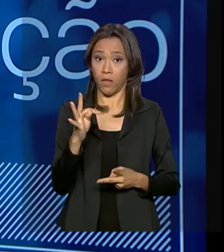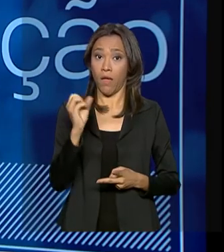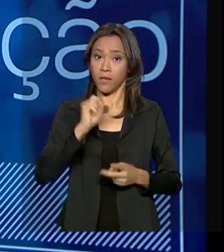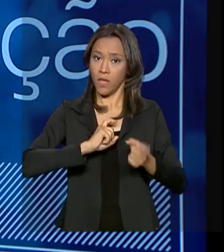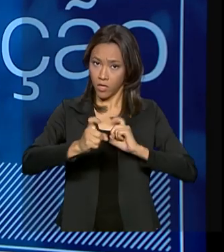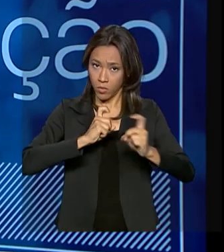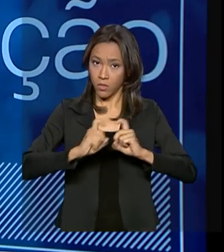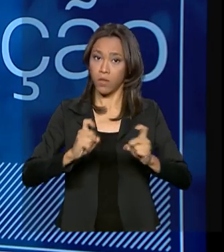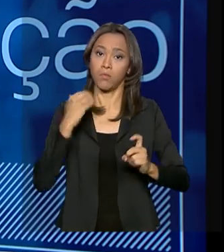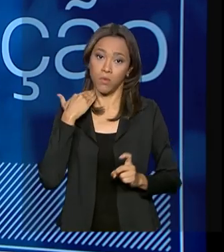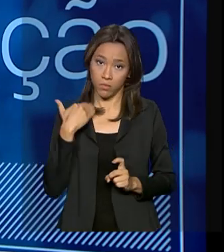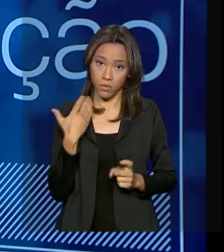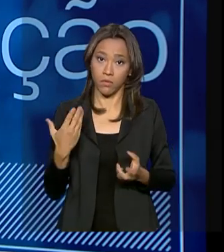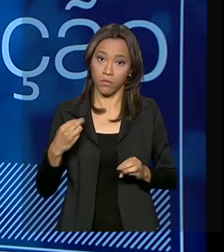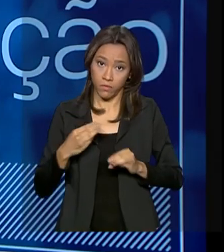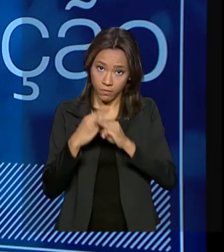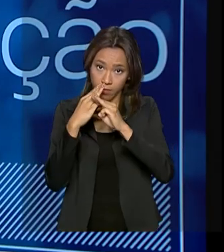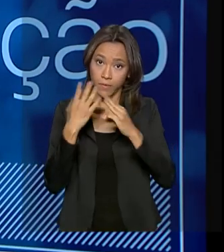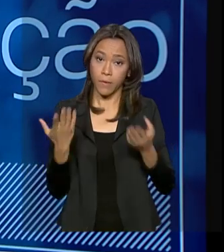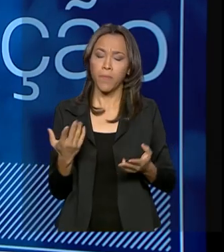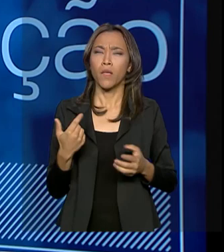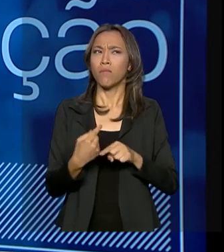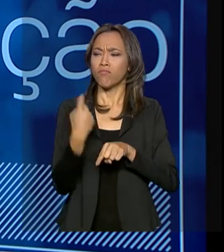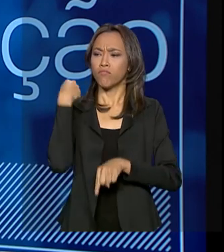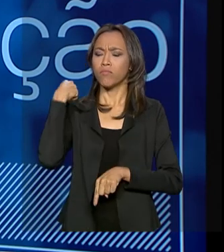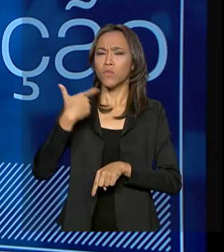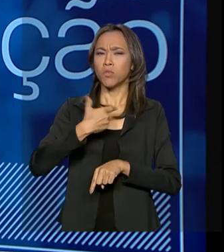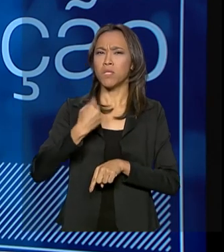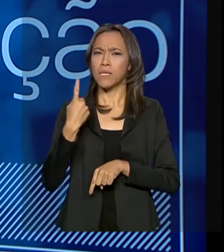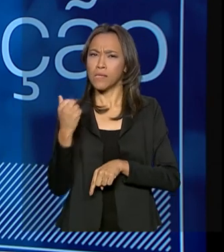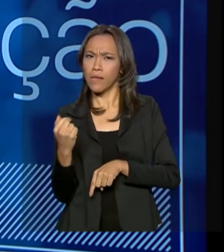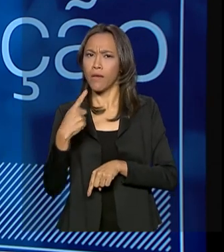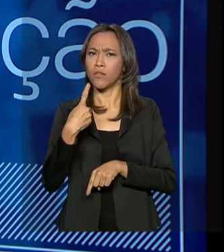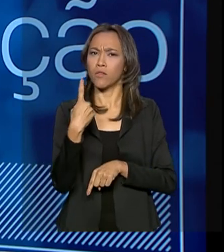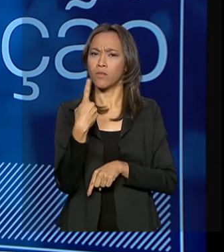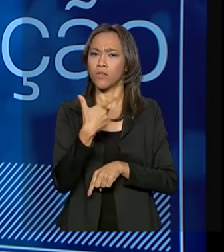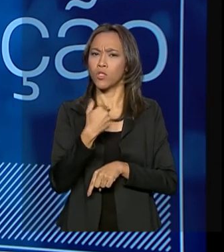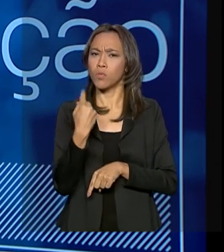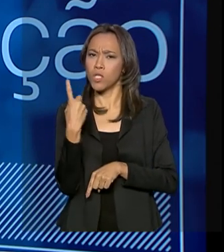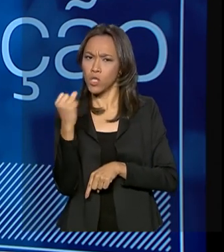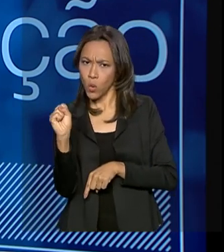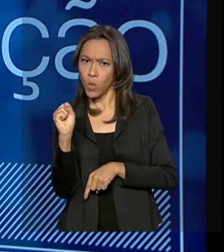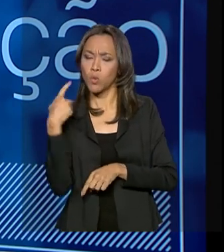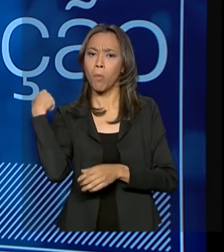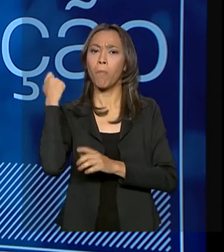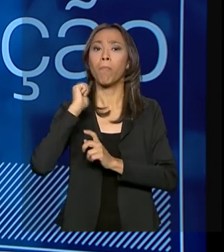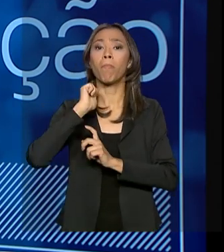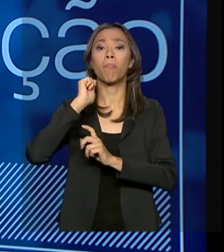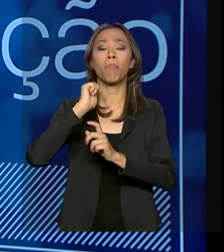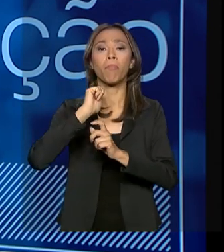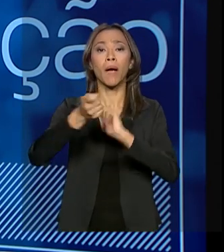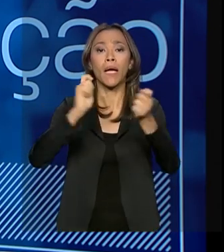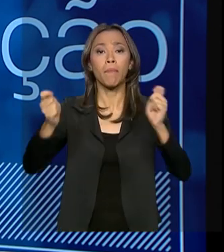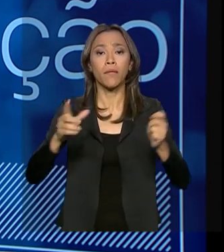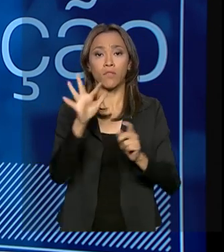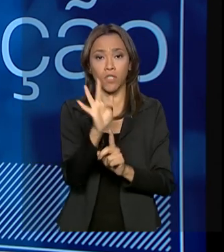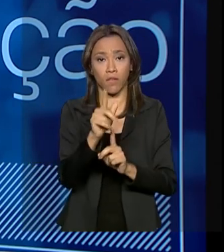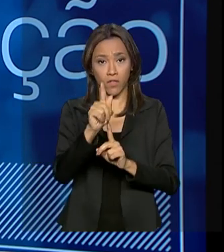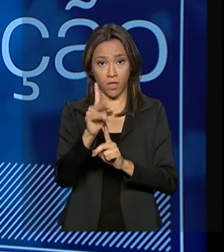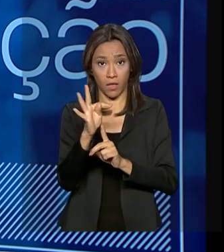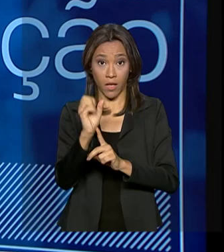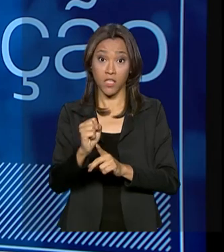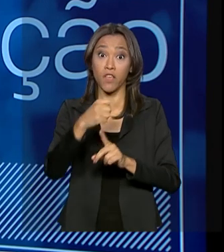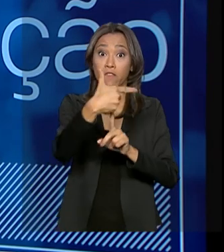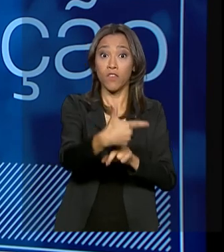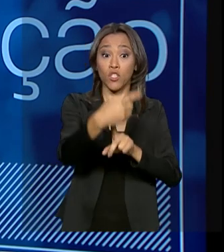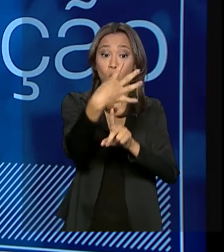Federal. Nós tivemos em 2017, 2018, um pagamento de FGTS que foi ao redor de 24